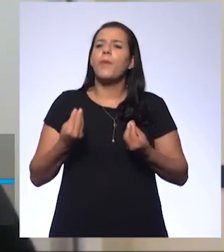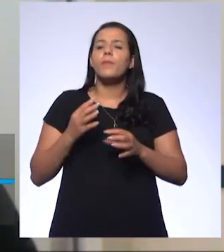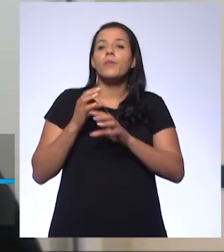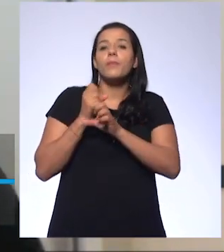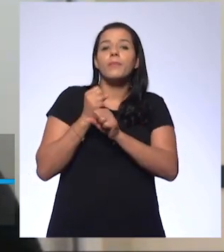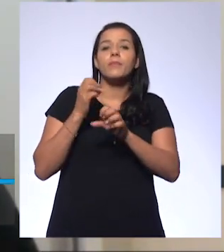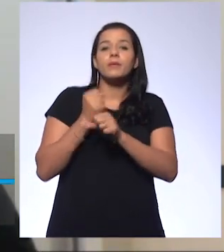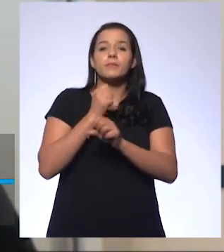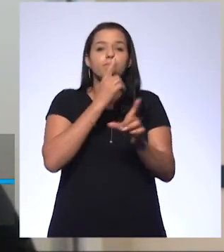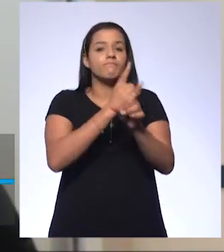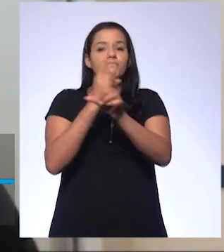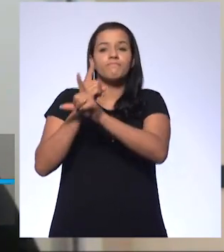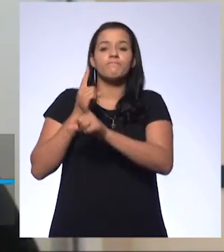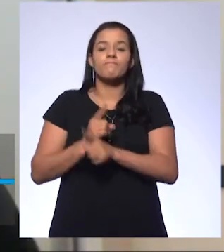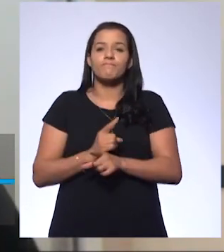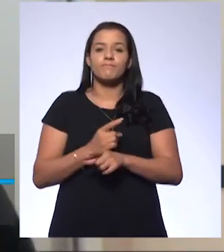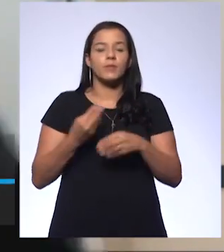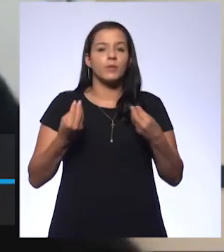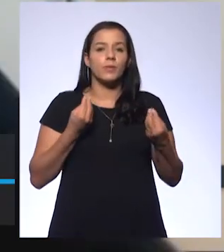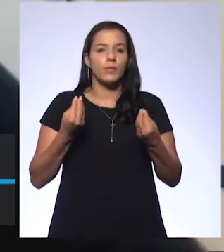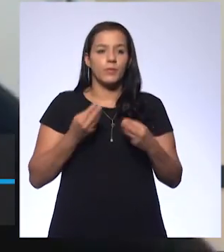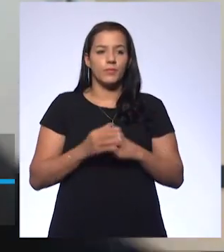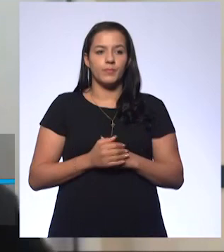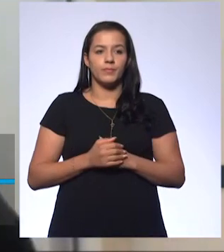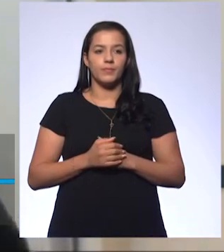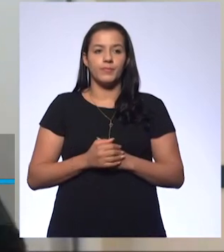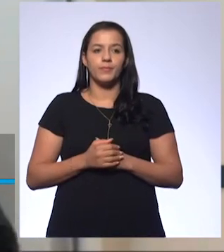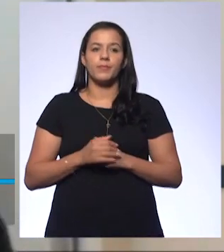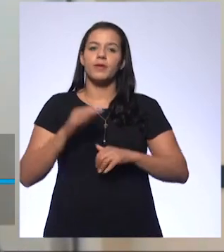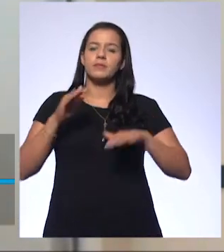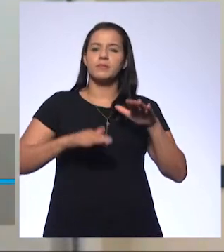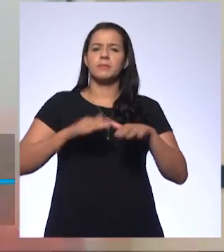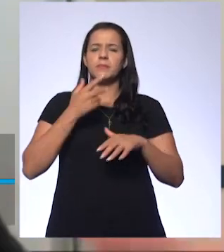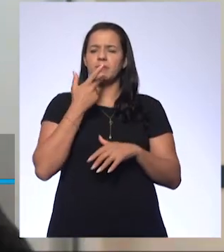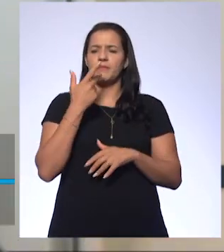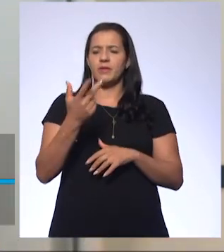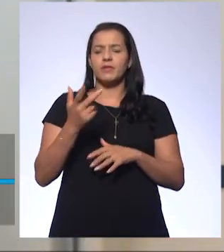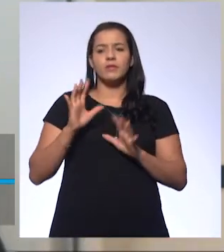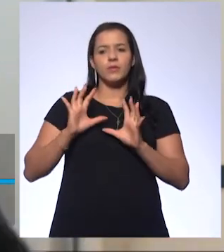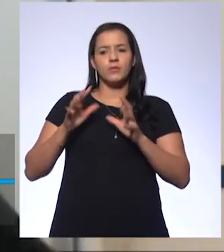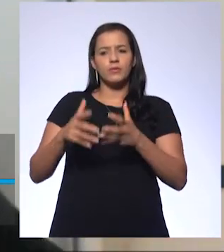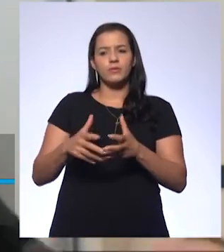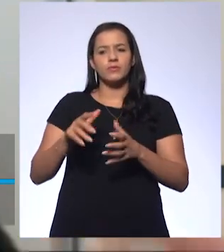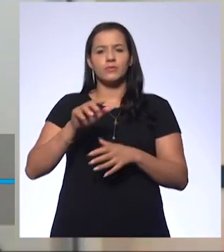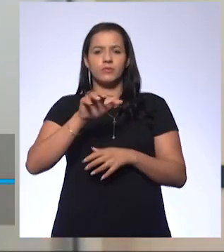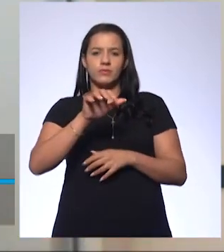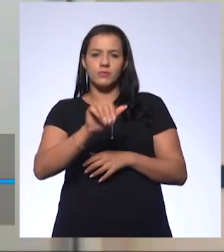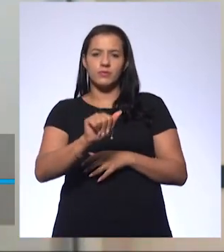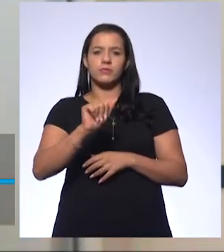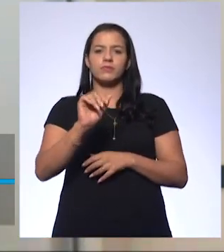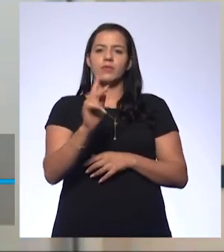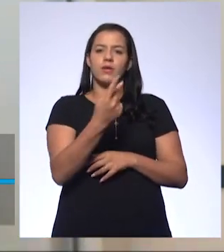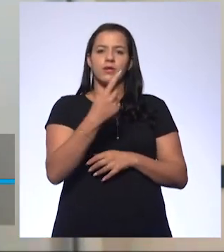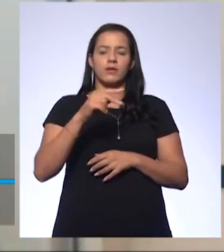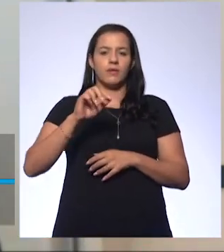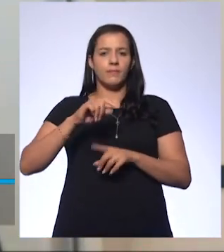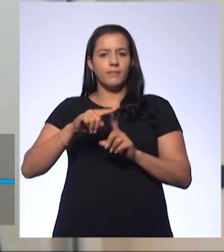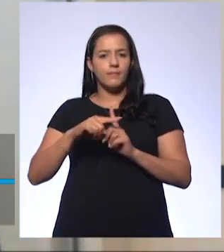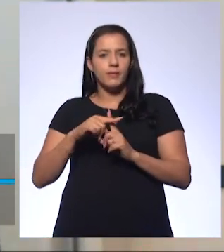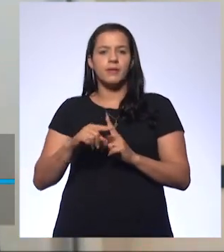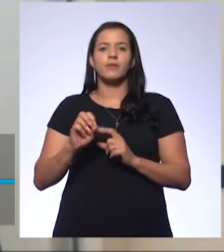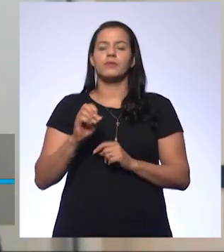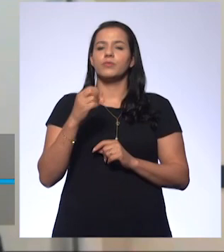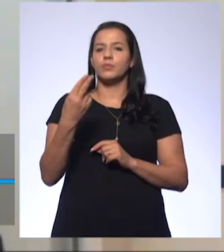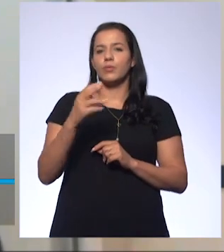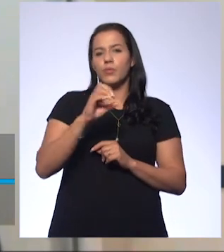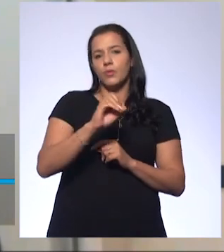para encontrar esse valor? Porque a gente está falando, ah, a concentração de H⁺ em meio aquoso ou a concentração